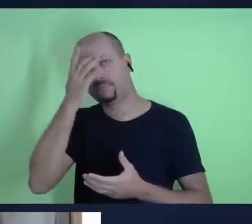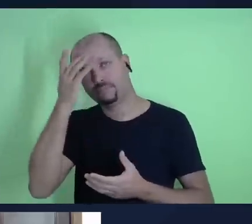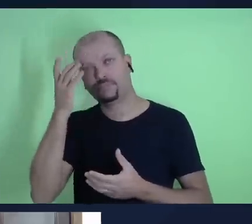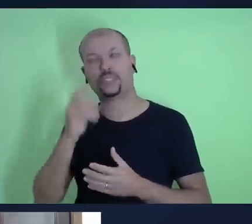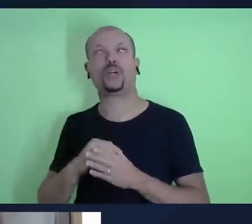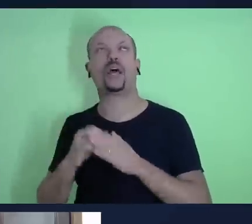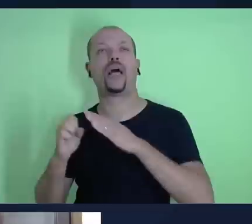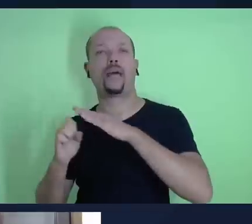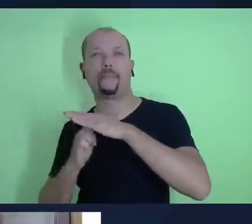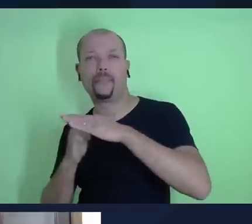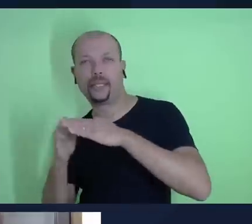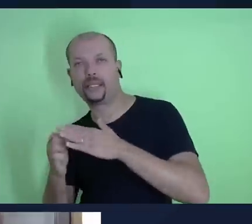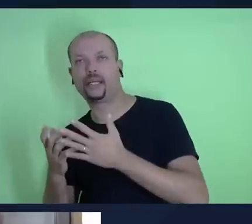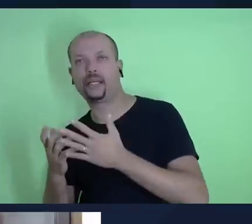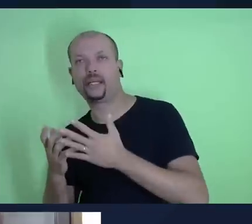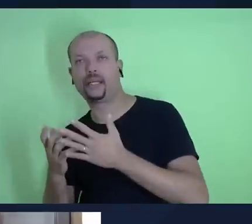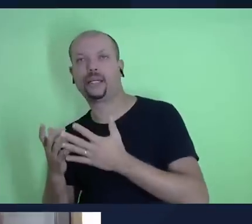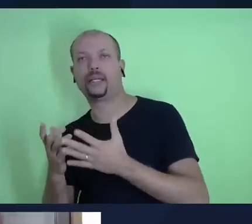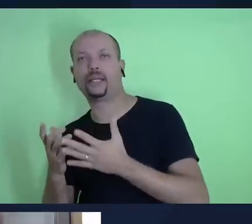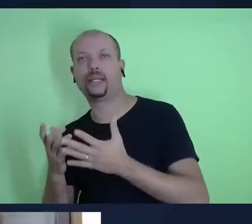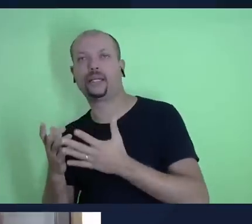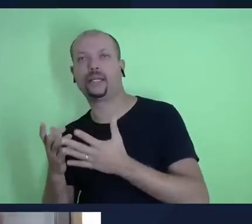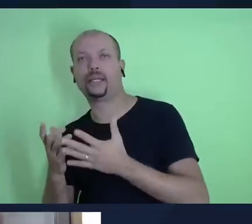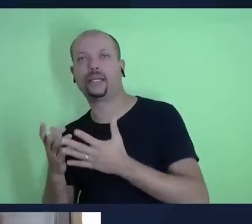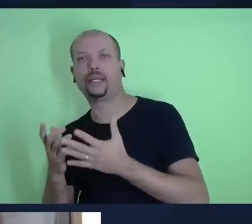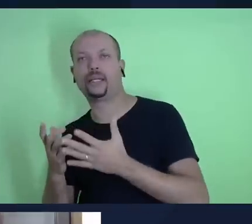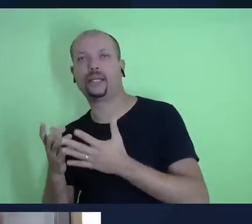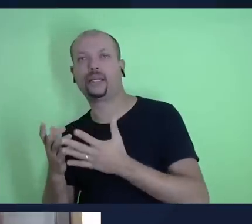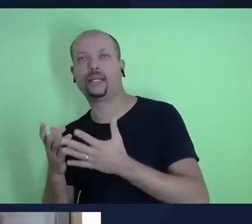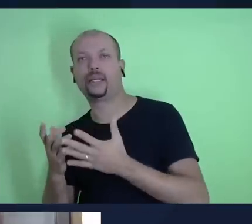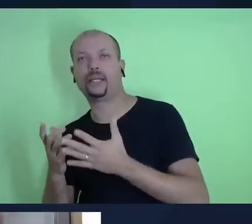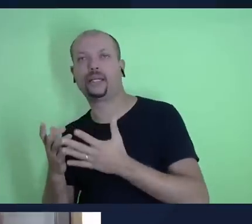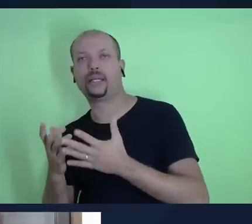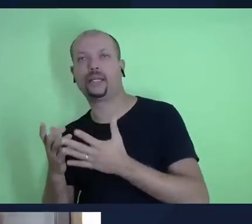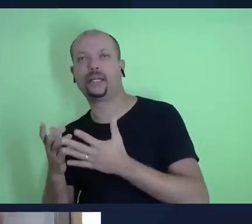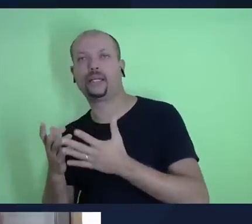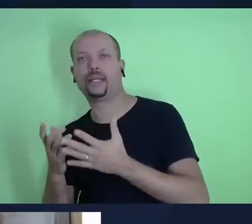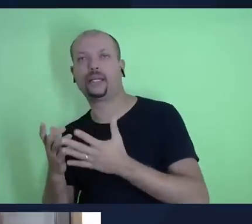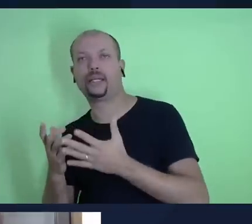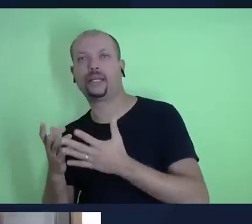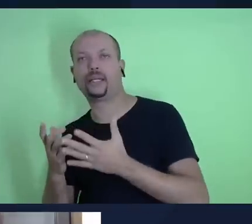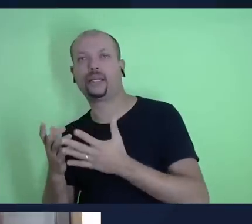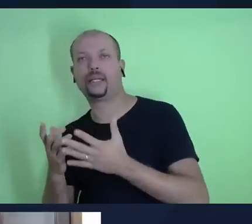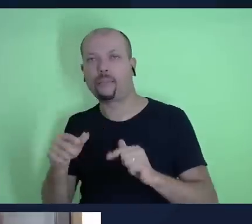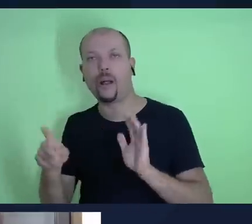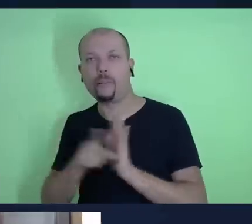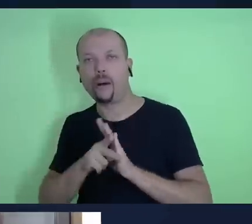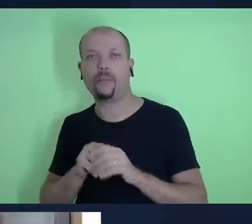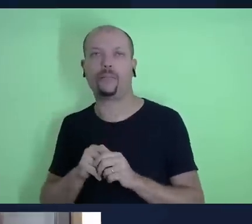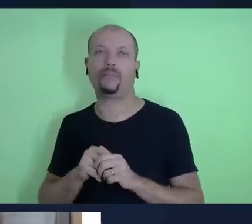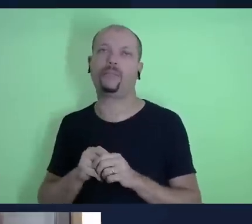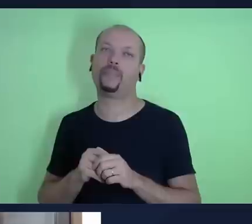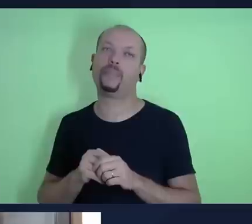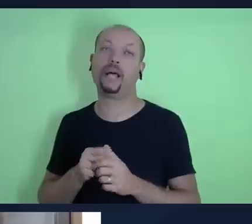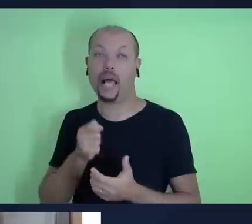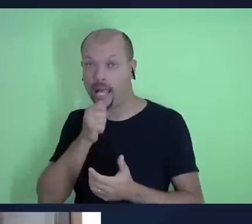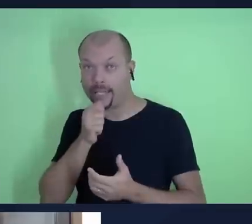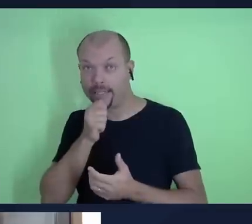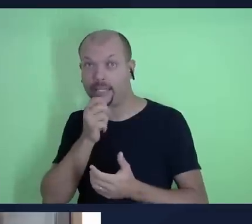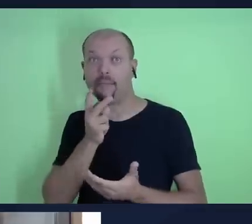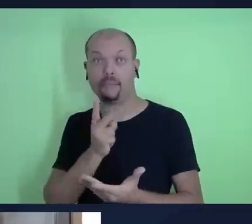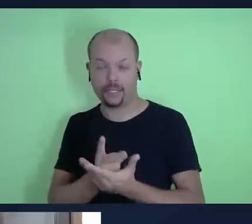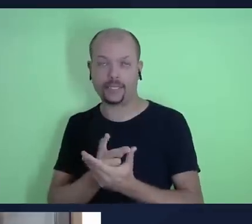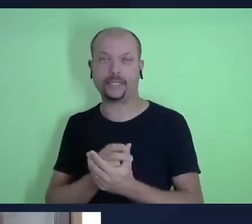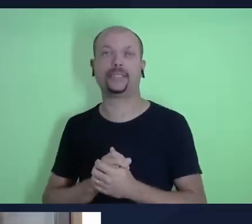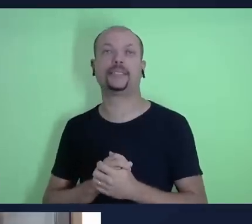empresário ou um autônomo profissional liberal o princípio permanece né a gente